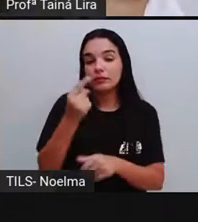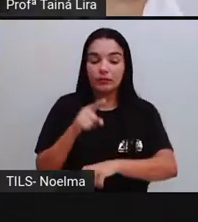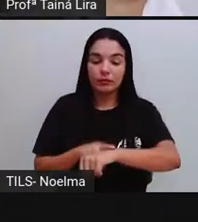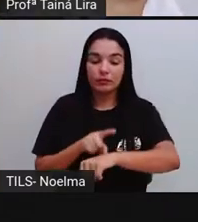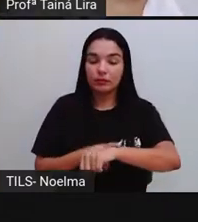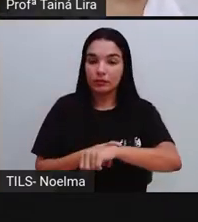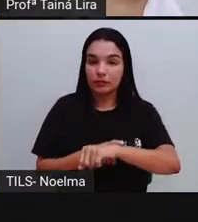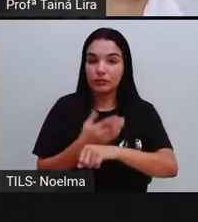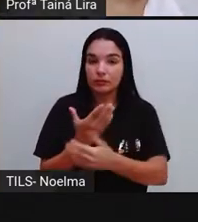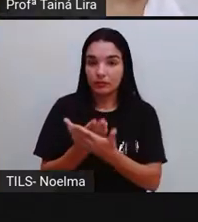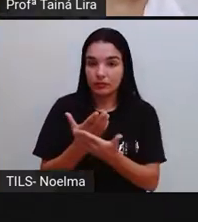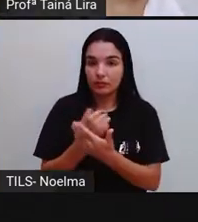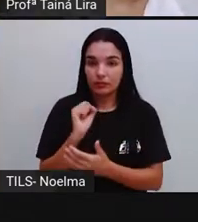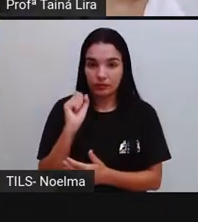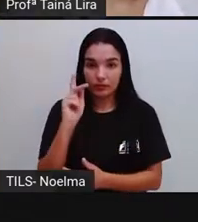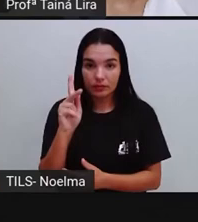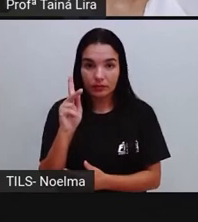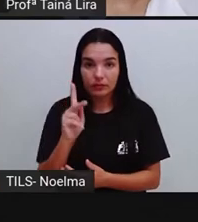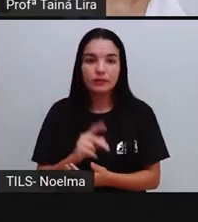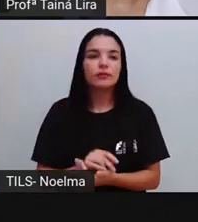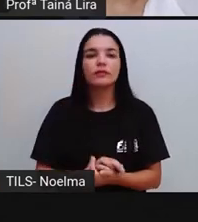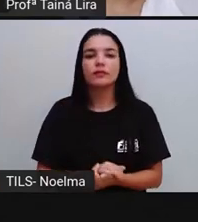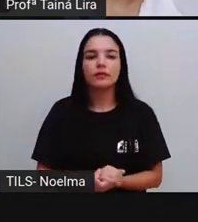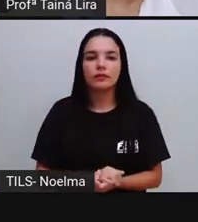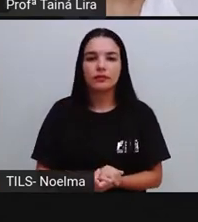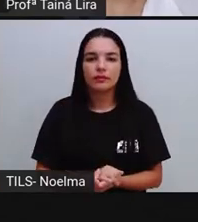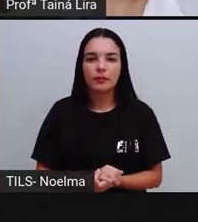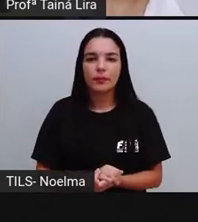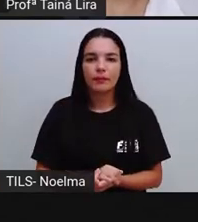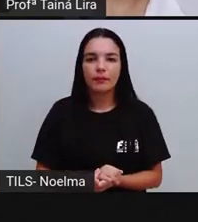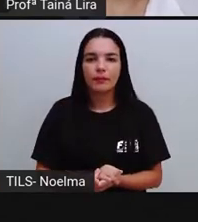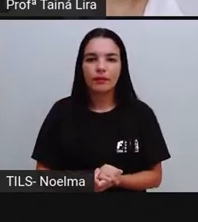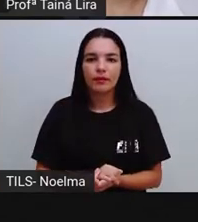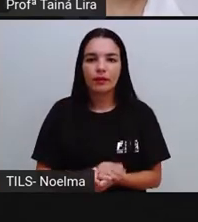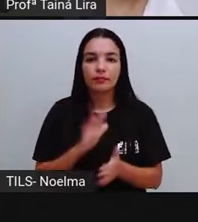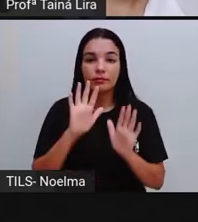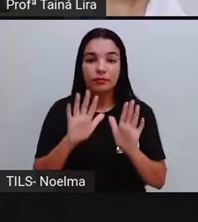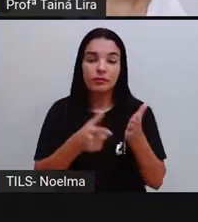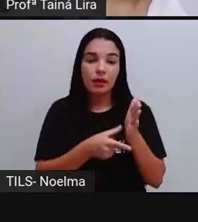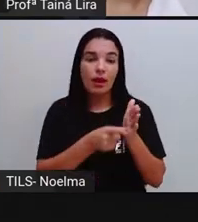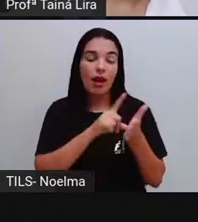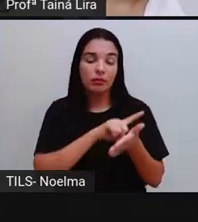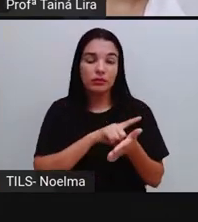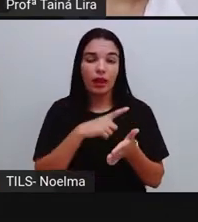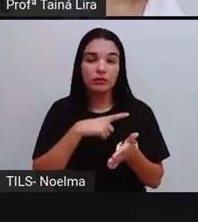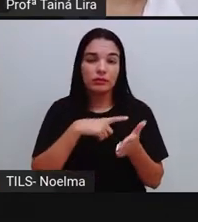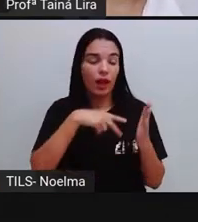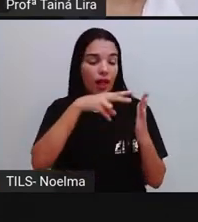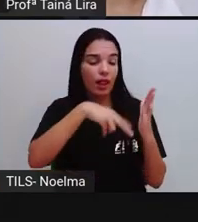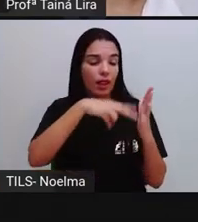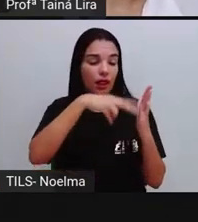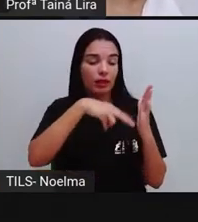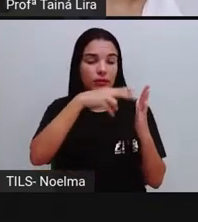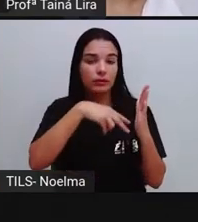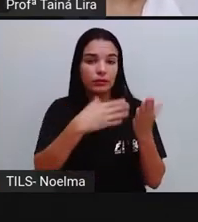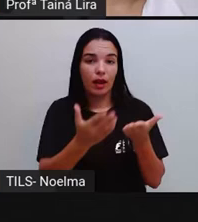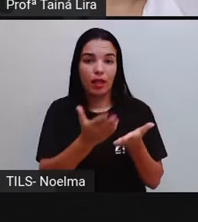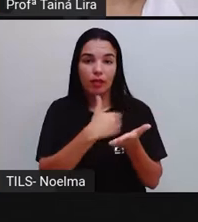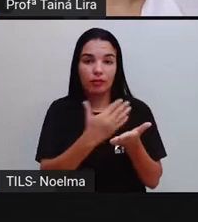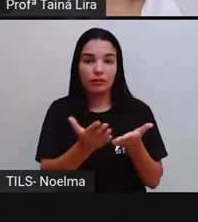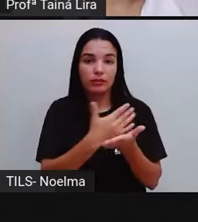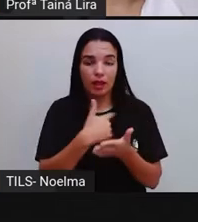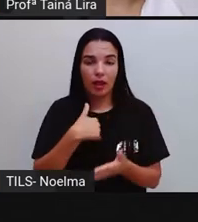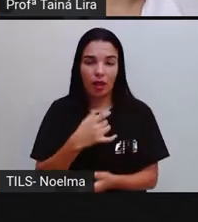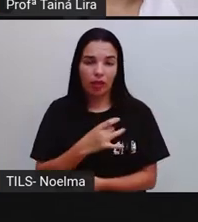aula, certo? Mas antes, a gente vai fazer a leitura do livro Tenho